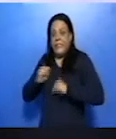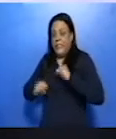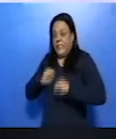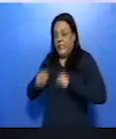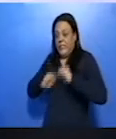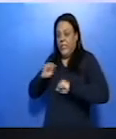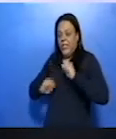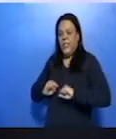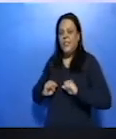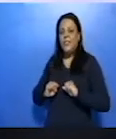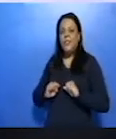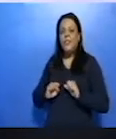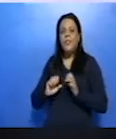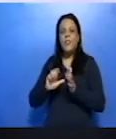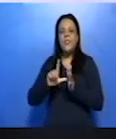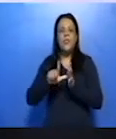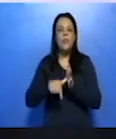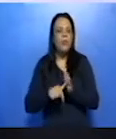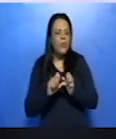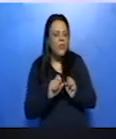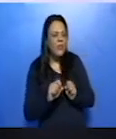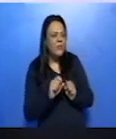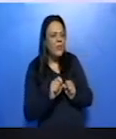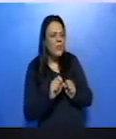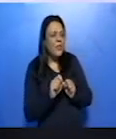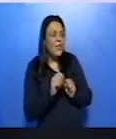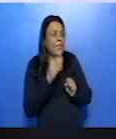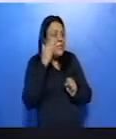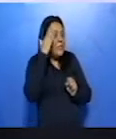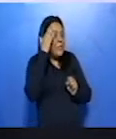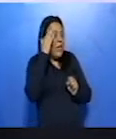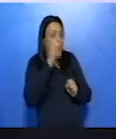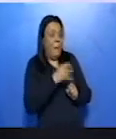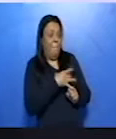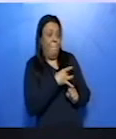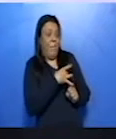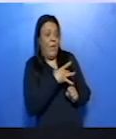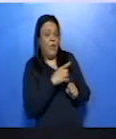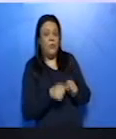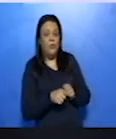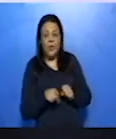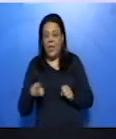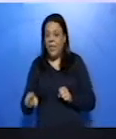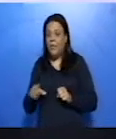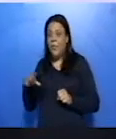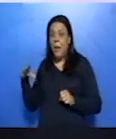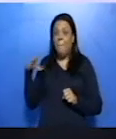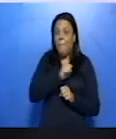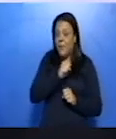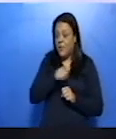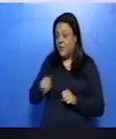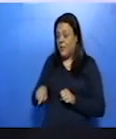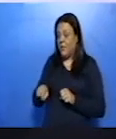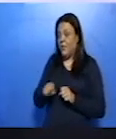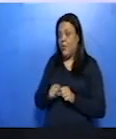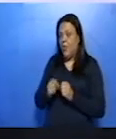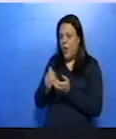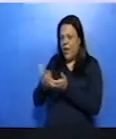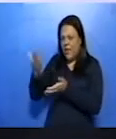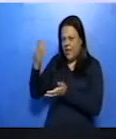Depois, uma ansiedade que não sabia o que o esperava. A pressa de Camilo, que ele também teve uma pressa.